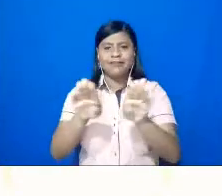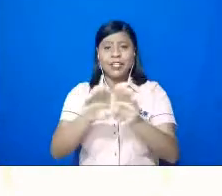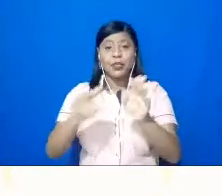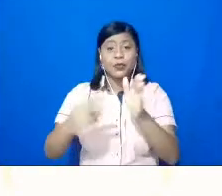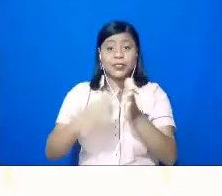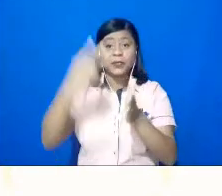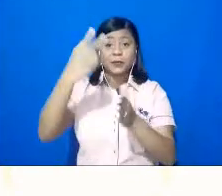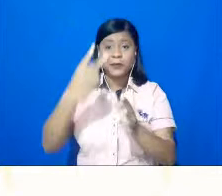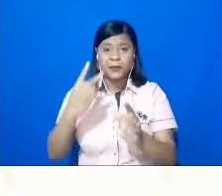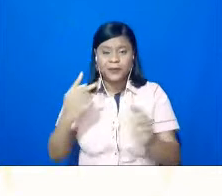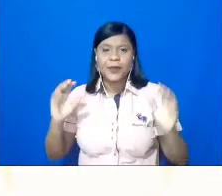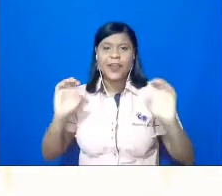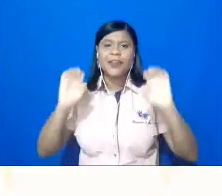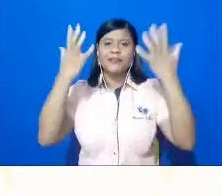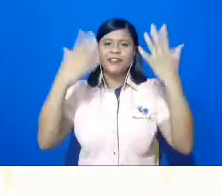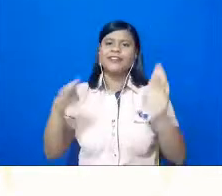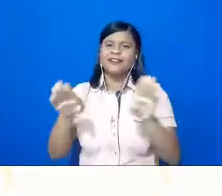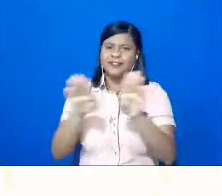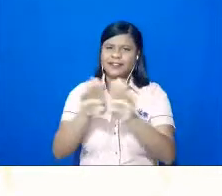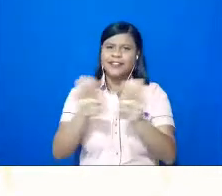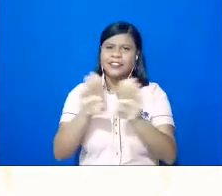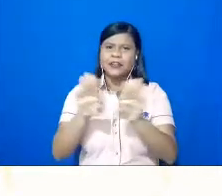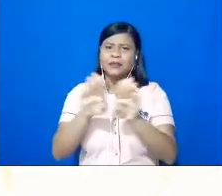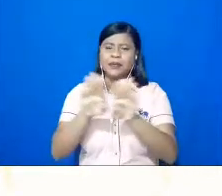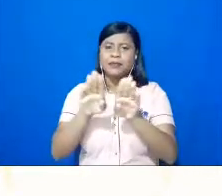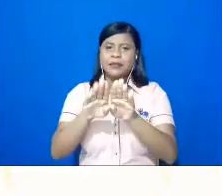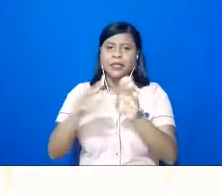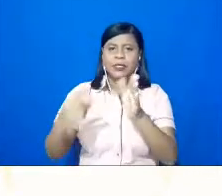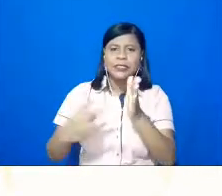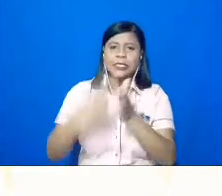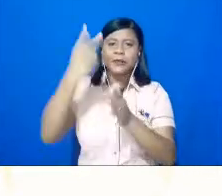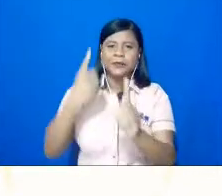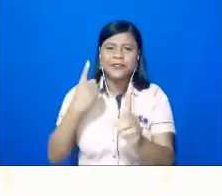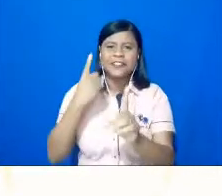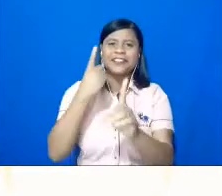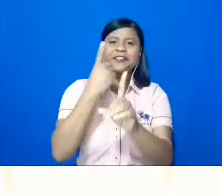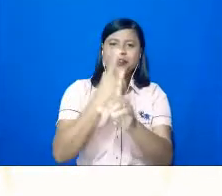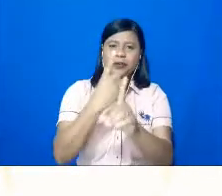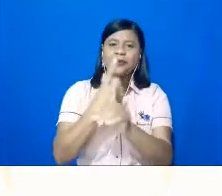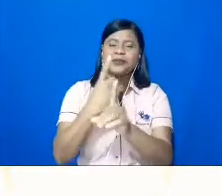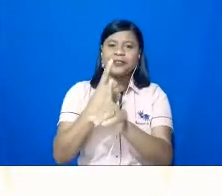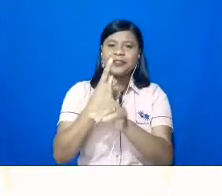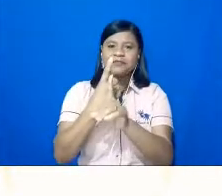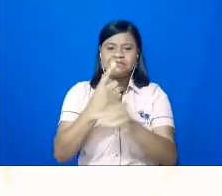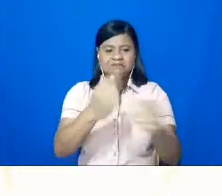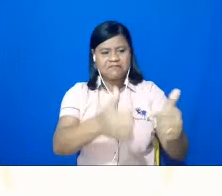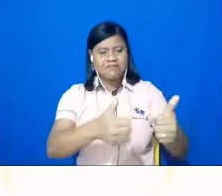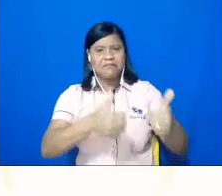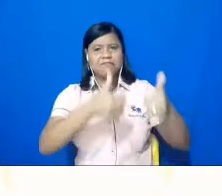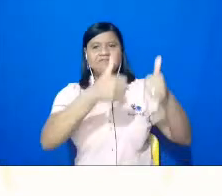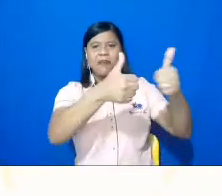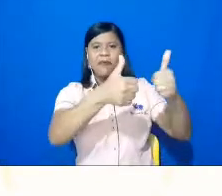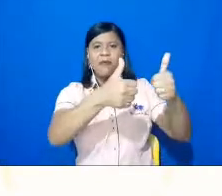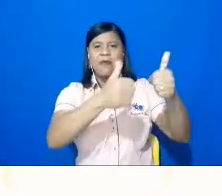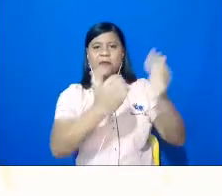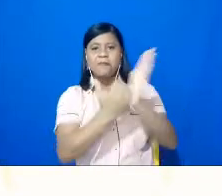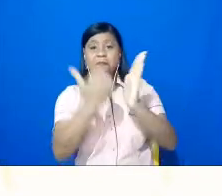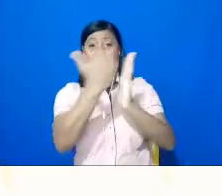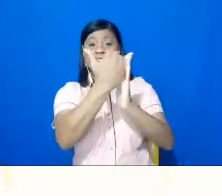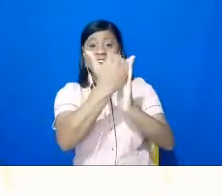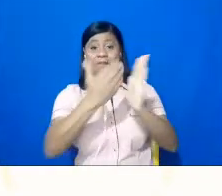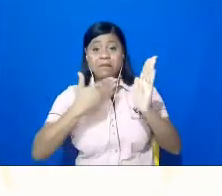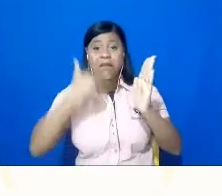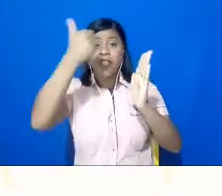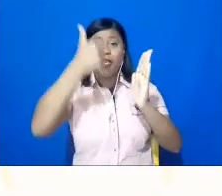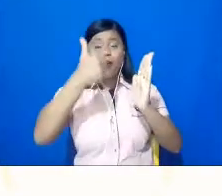fará com que esse segundo encontro seja tão bom ou até melhor que o